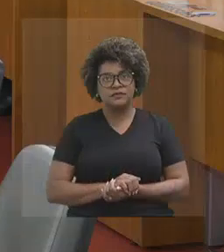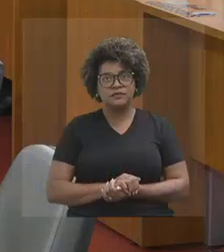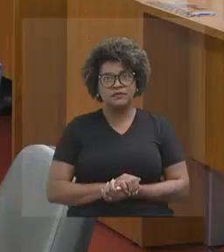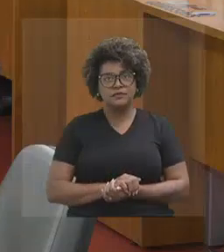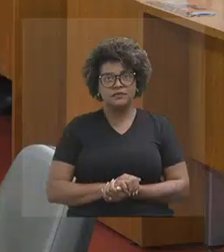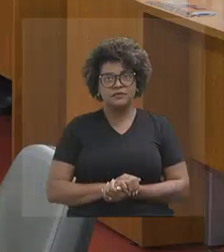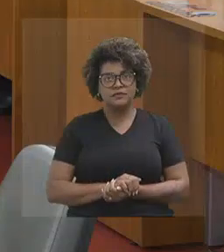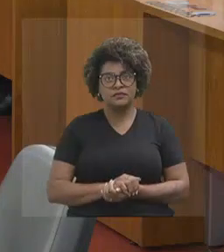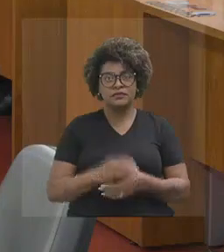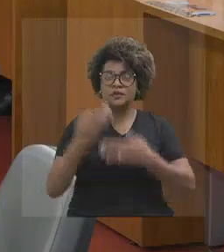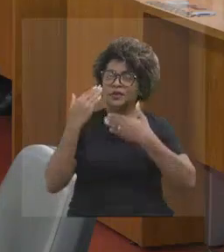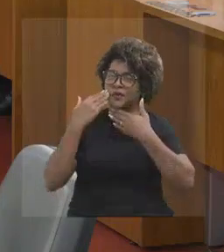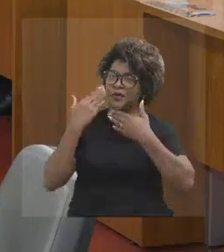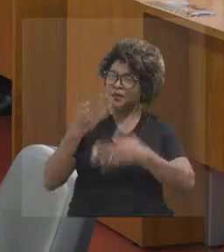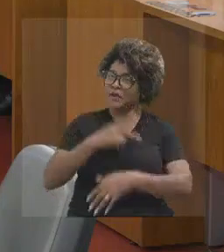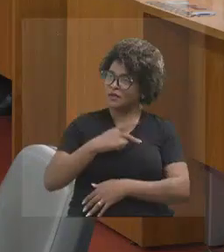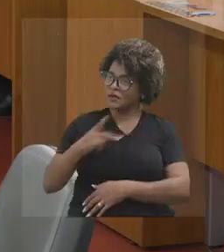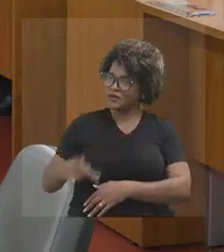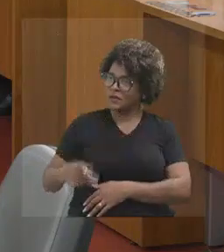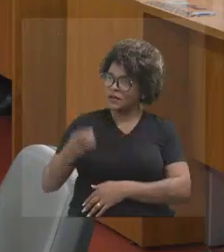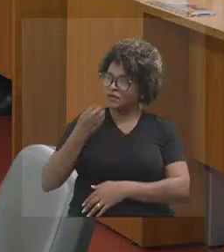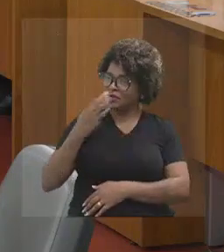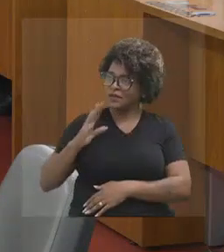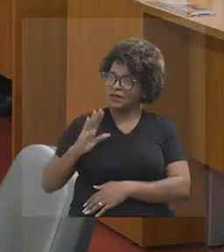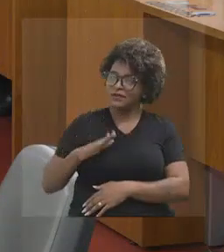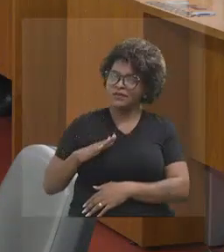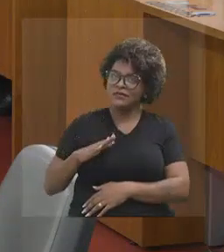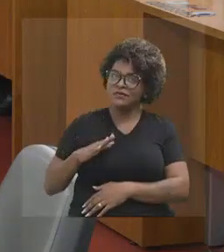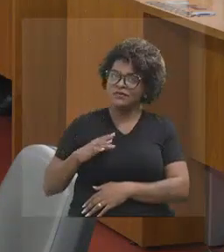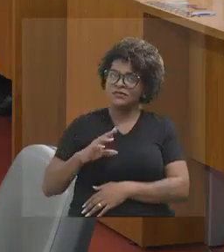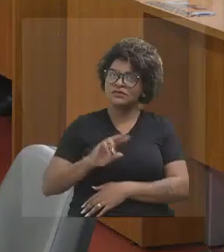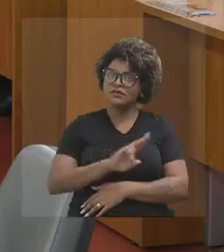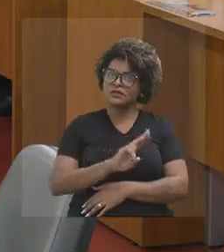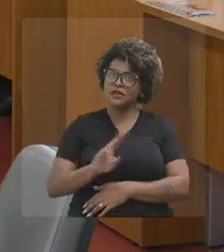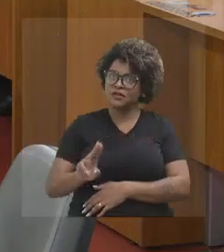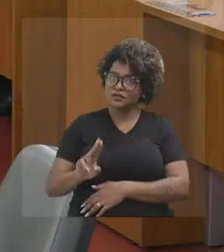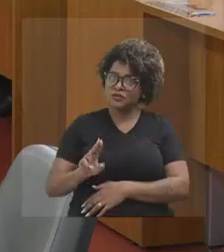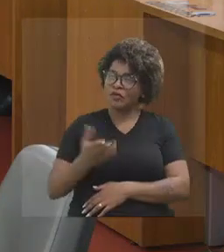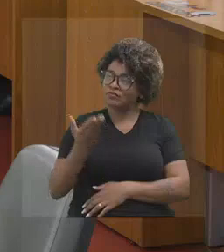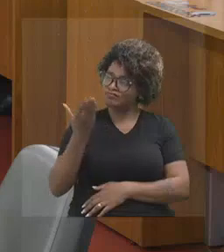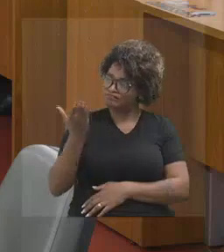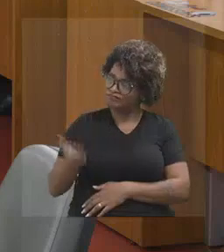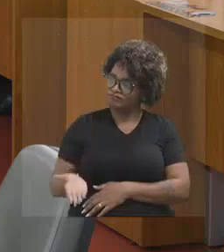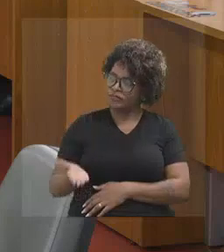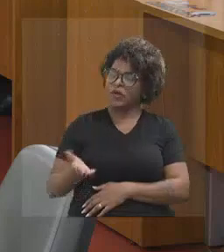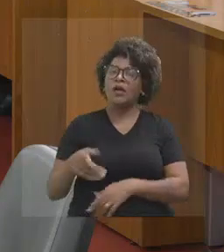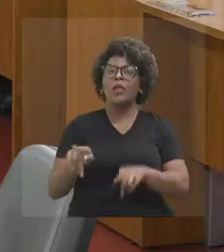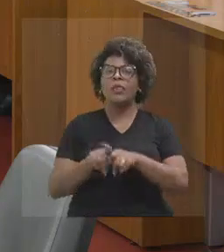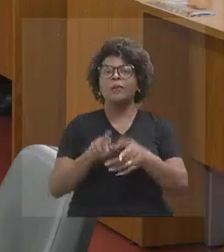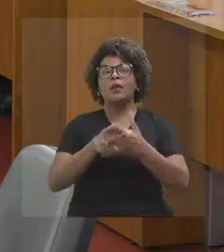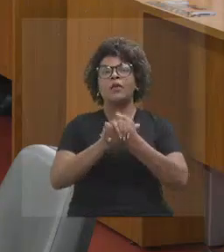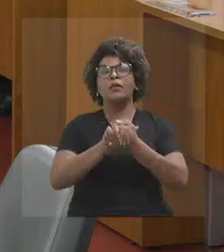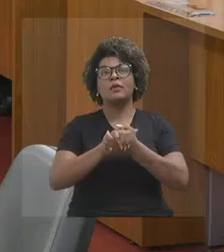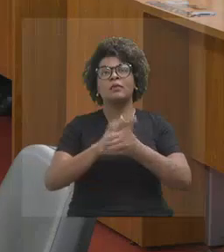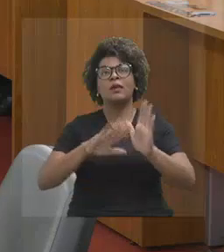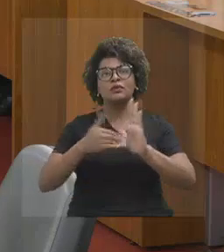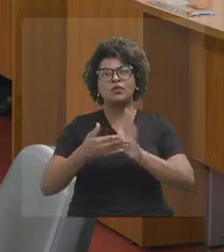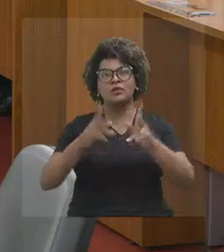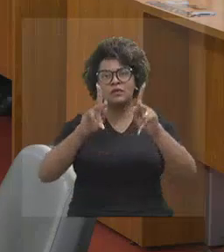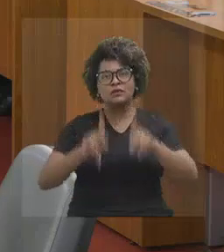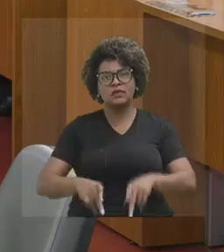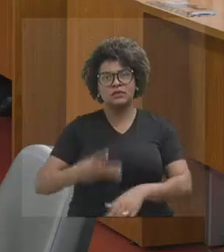Obrigado, presidente. Boa tarde. Em nome do senhor, eu cumprimento todas as autoridades presentes, minha